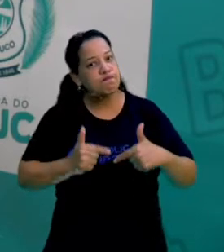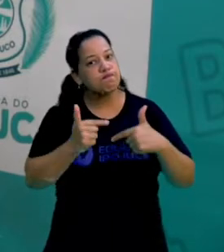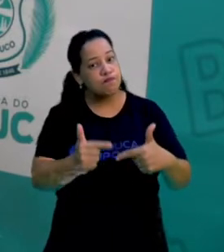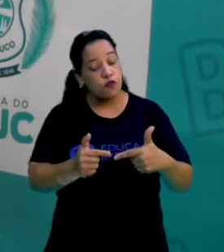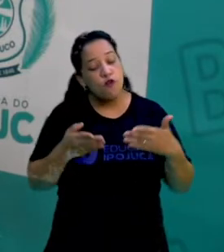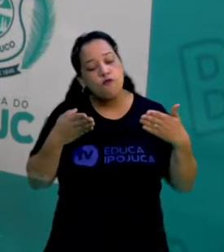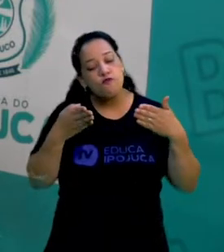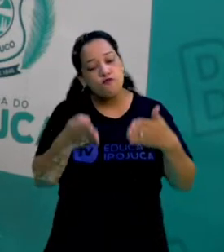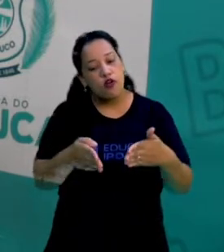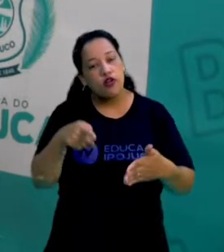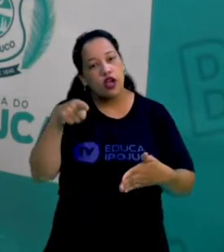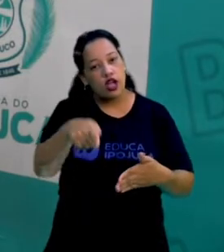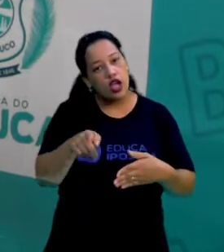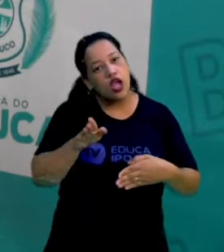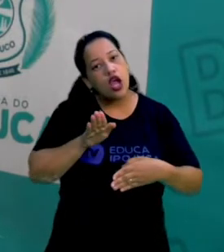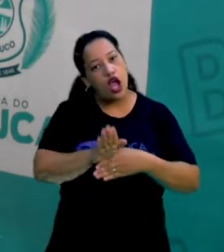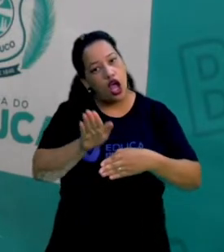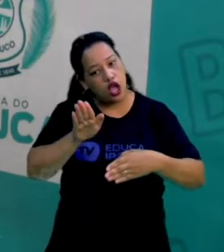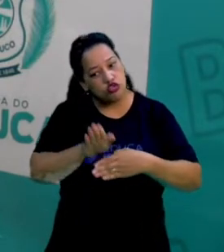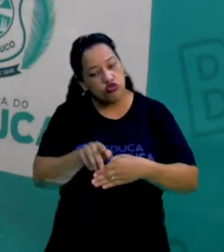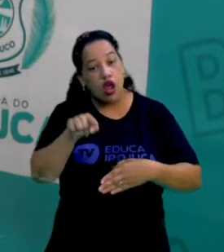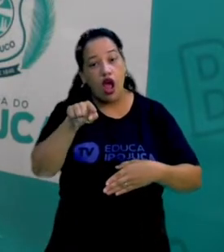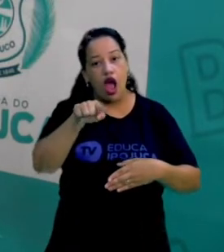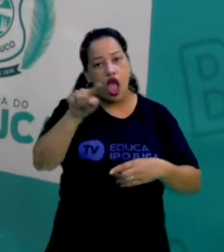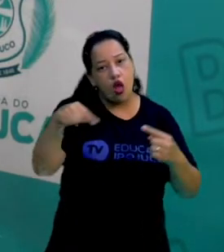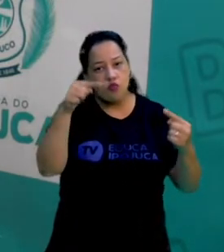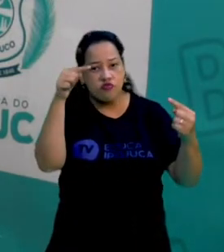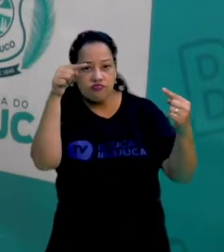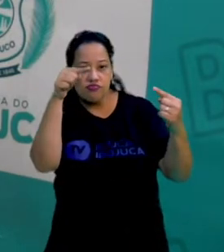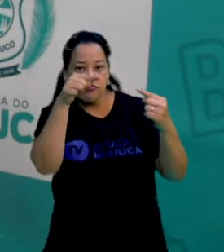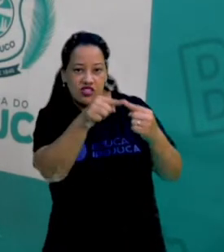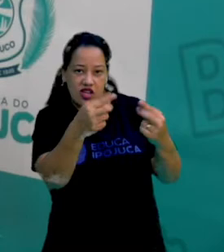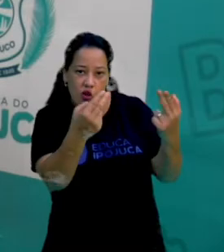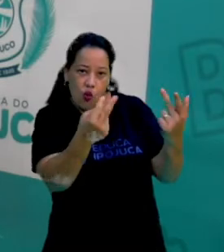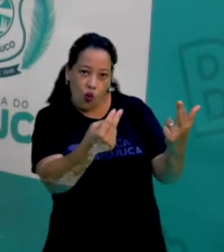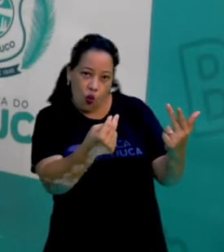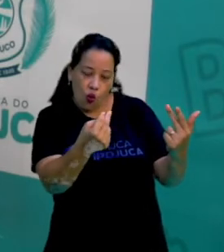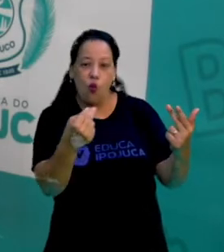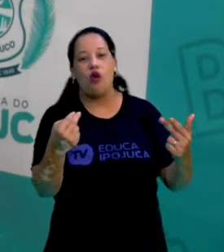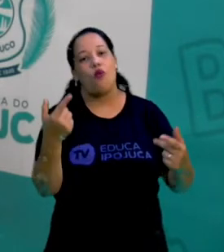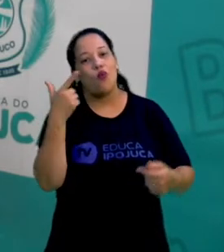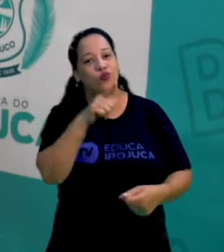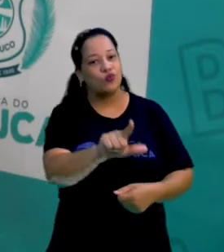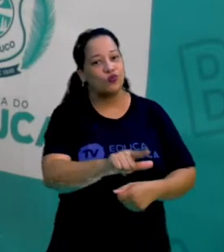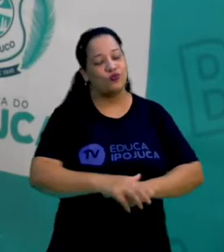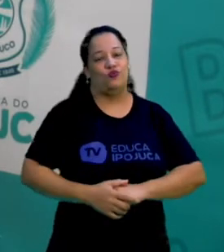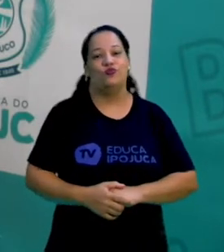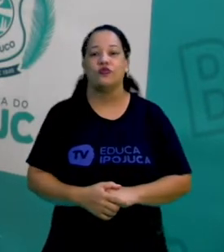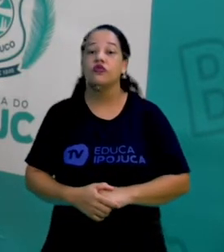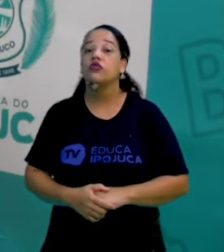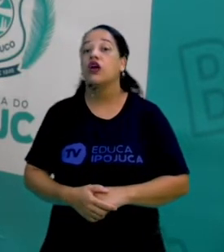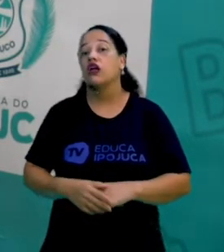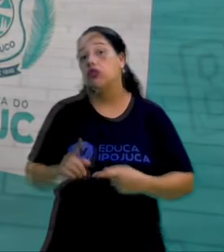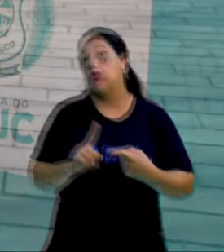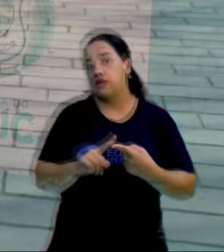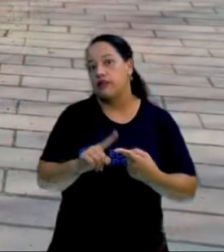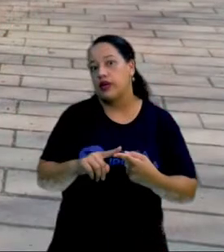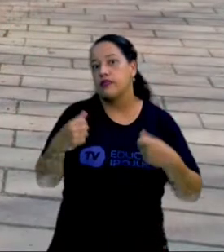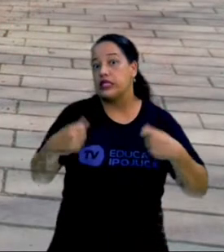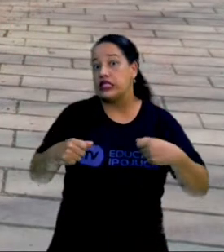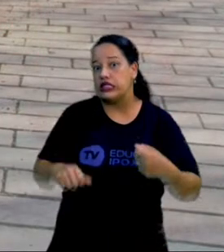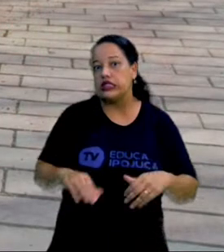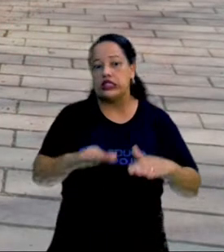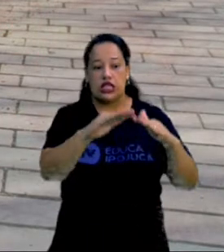para que eles atinjam o mesmo objetivo, certo? Nós temos que adaptar nossas